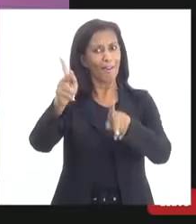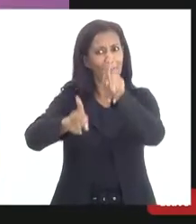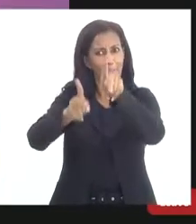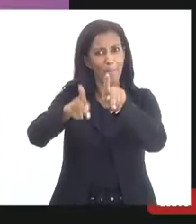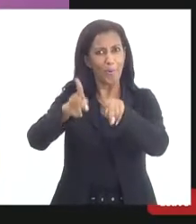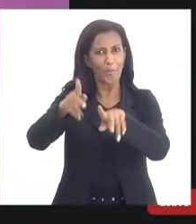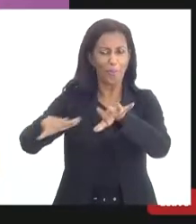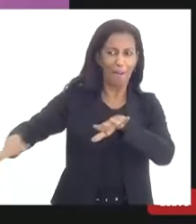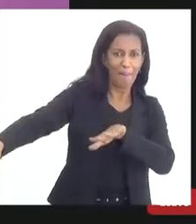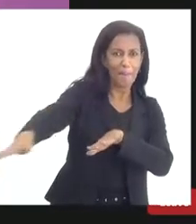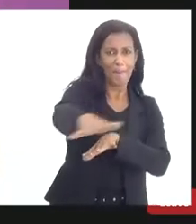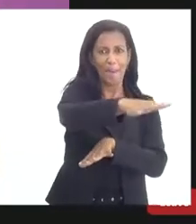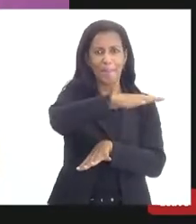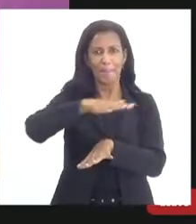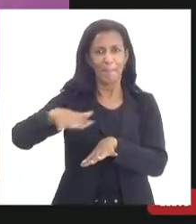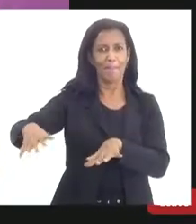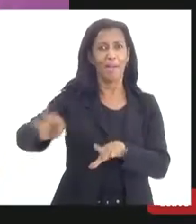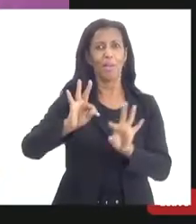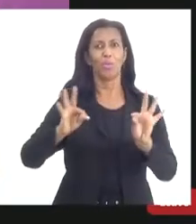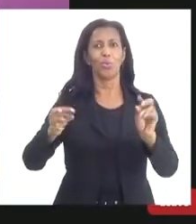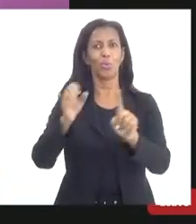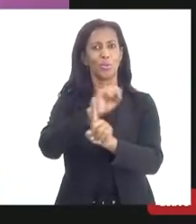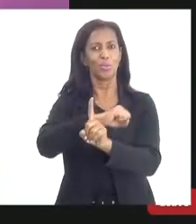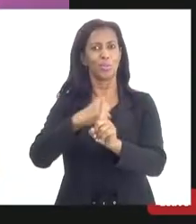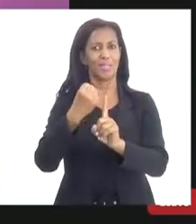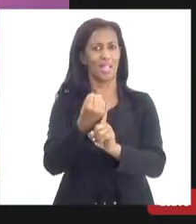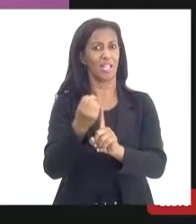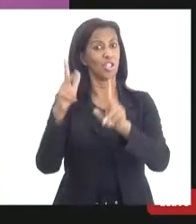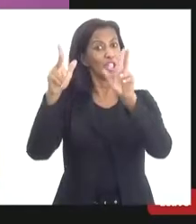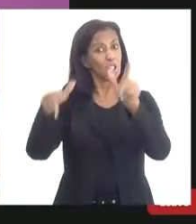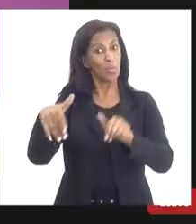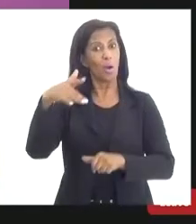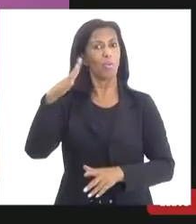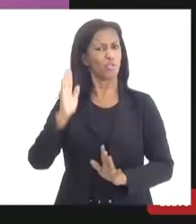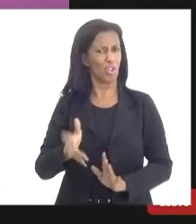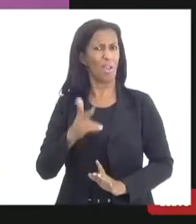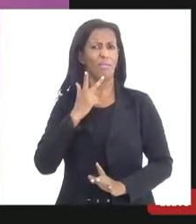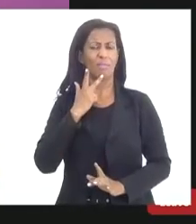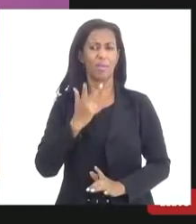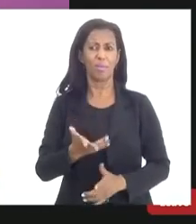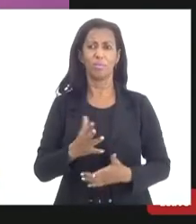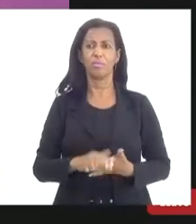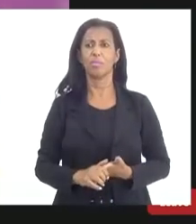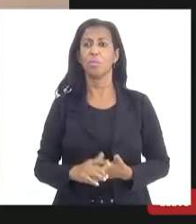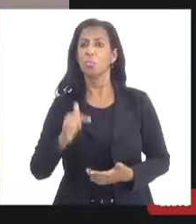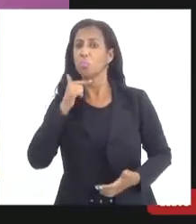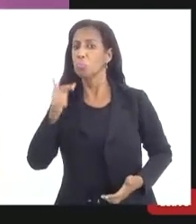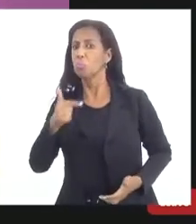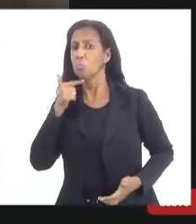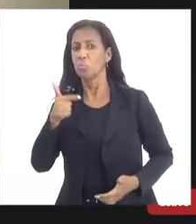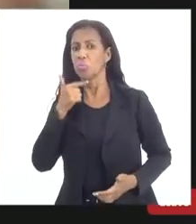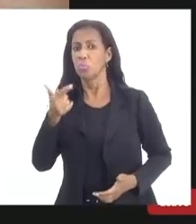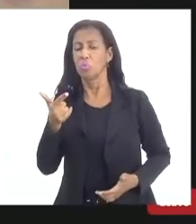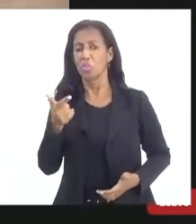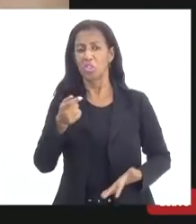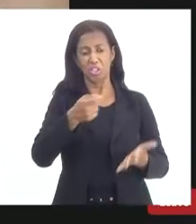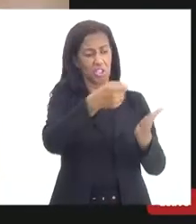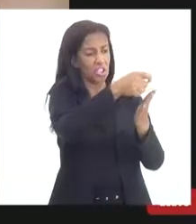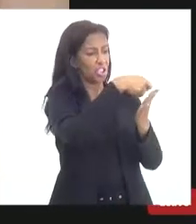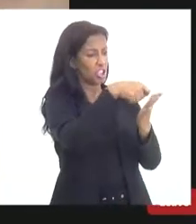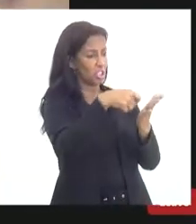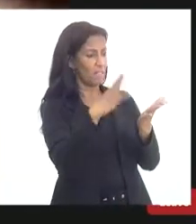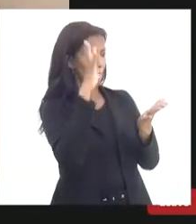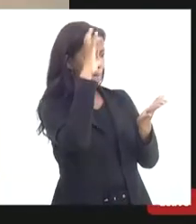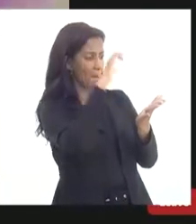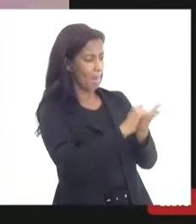foi falado aqui eu não me recordo o nome de quem mas como foi falado aqui não adianta a gente se inscrever lá para